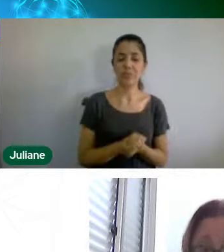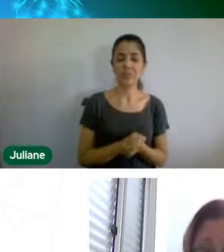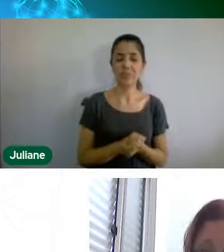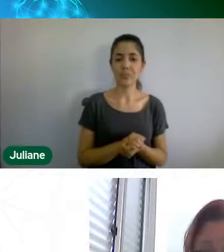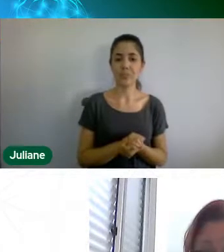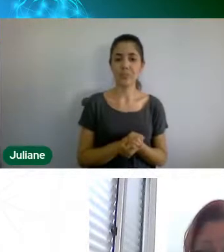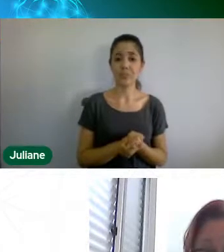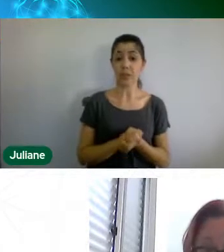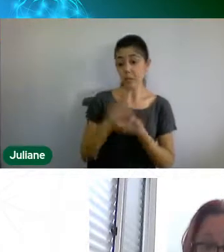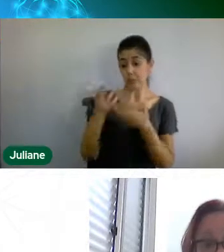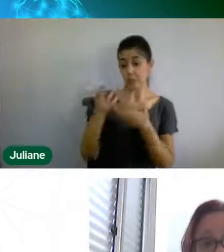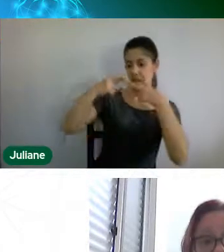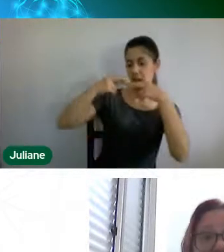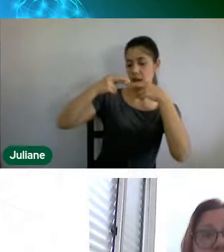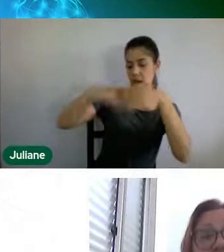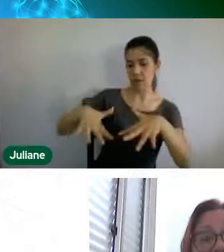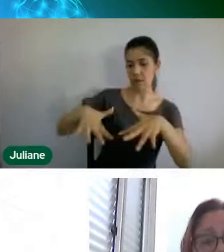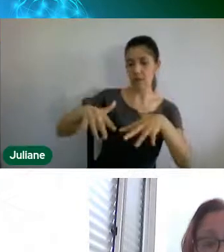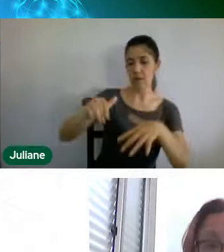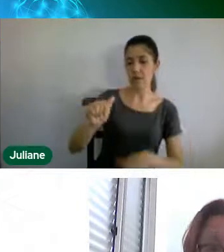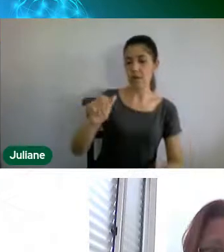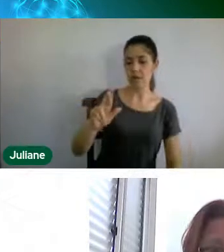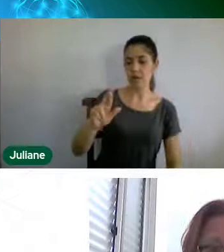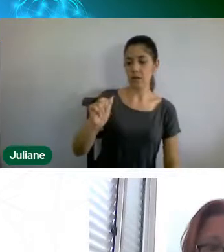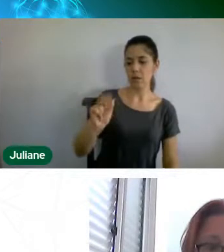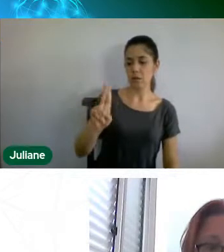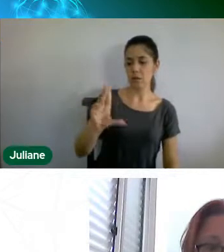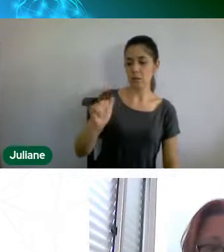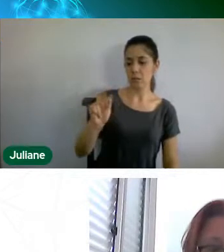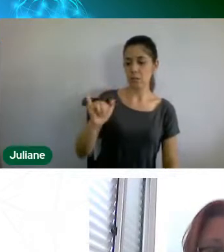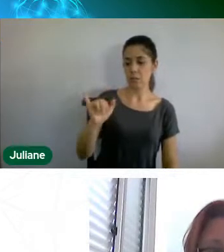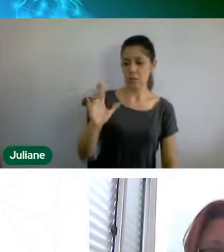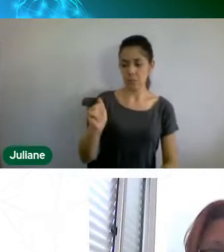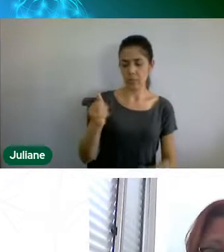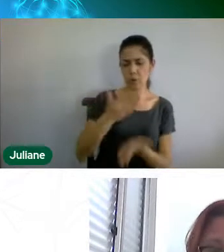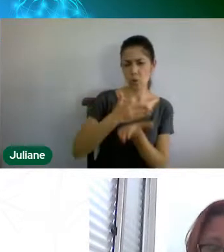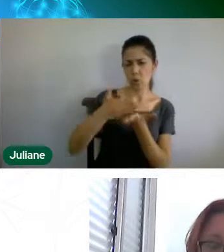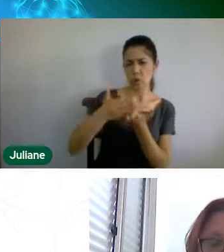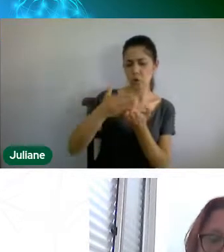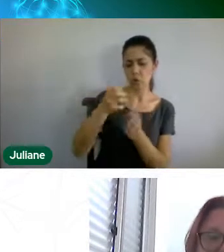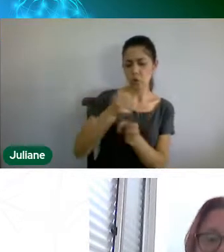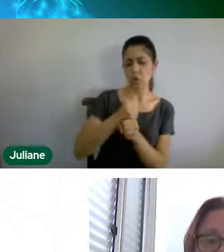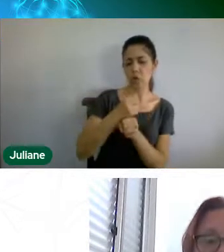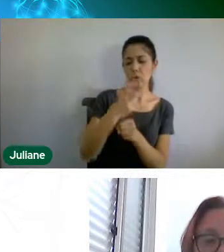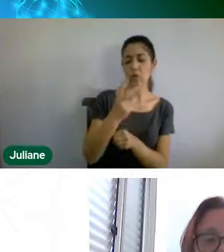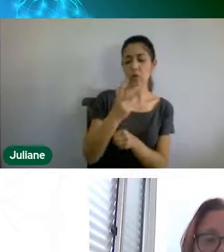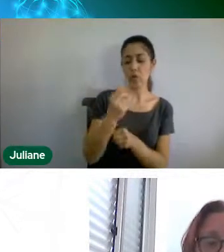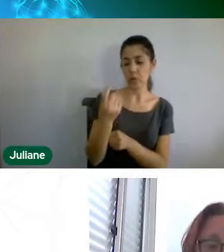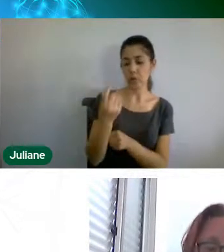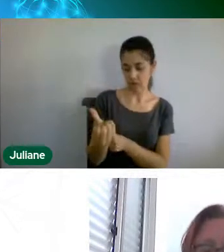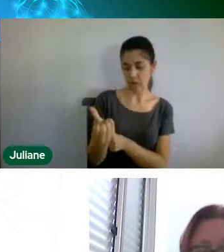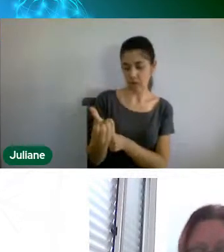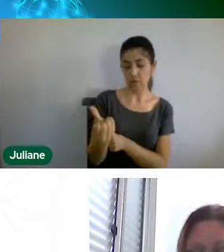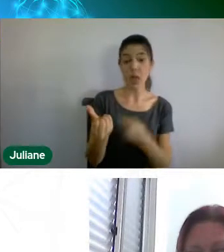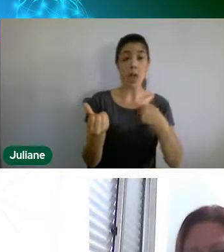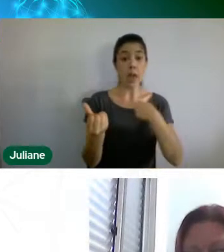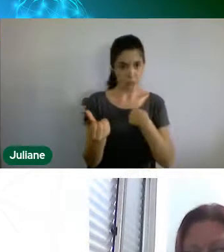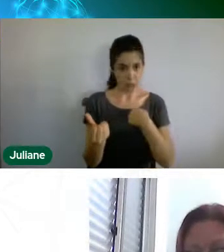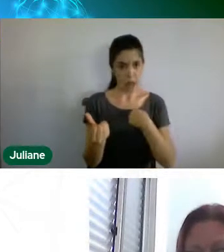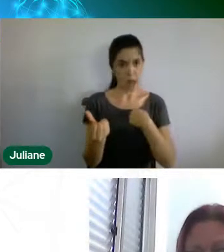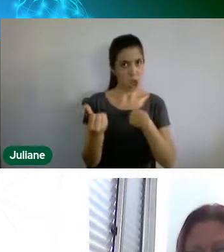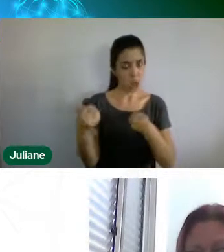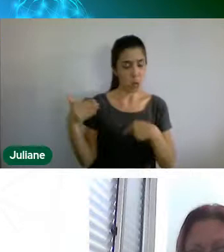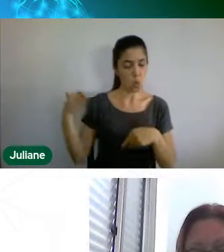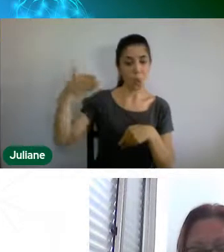2016, eu entrei como bolsista de pesquisa para a rede em